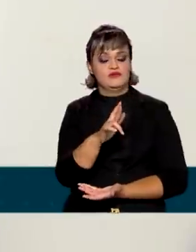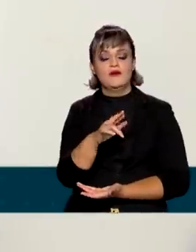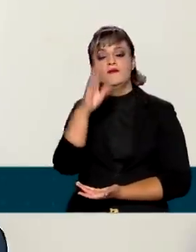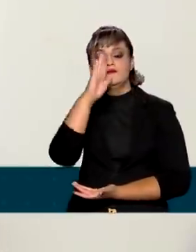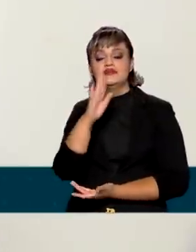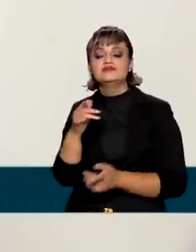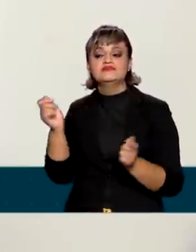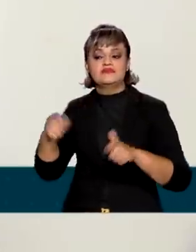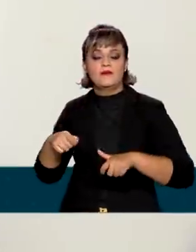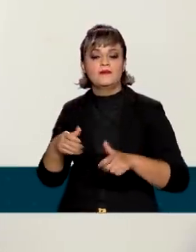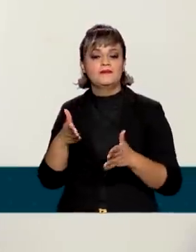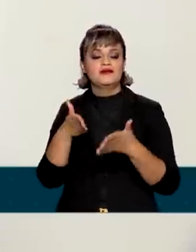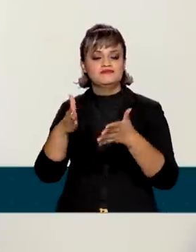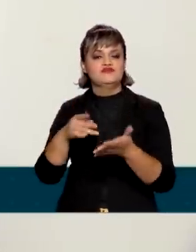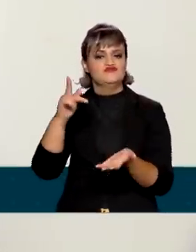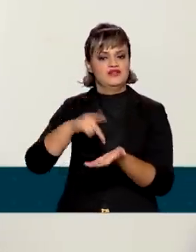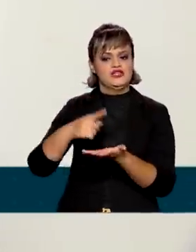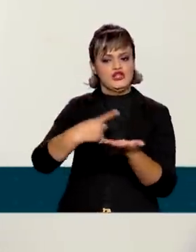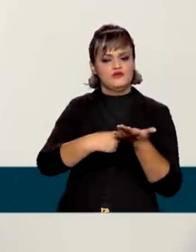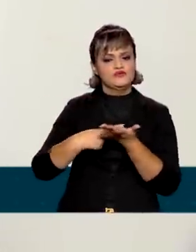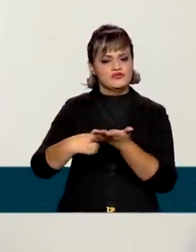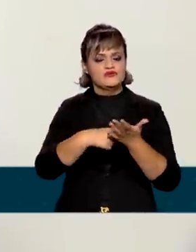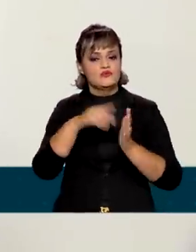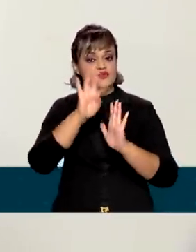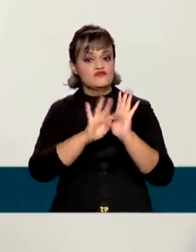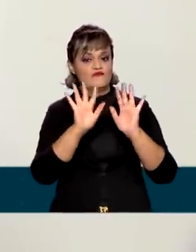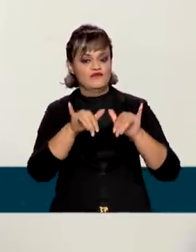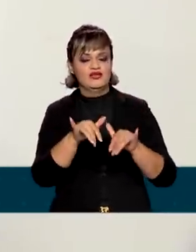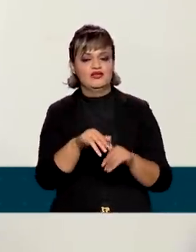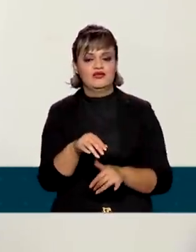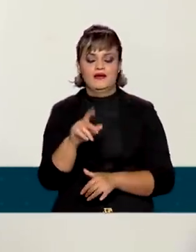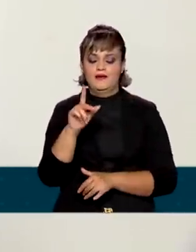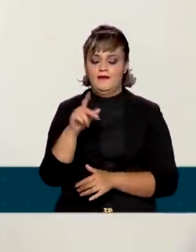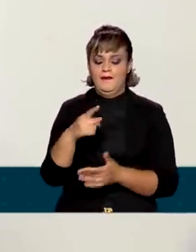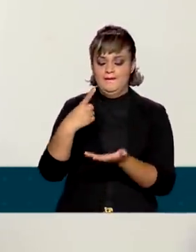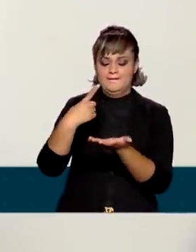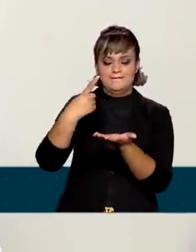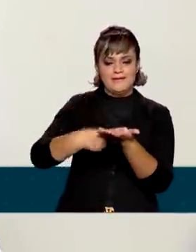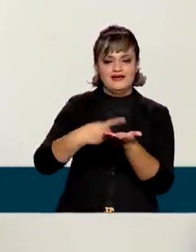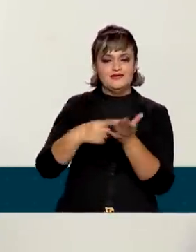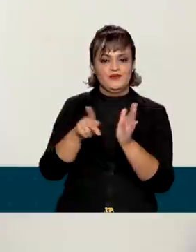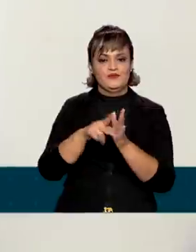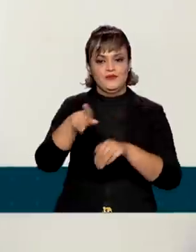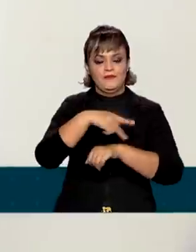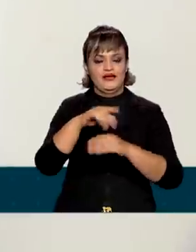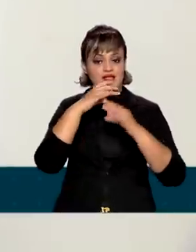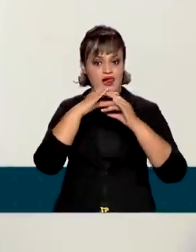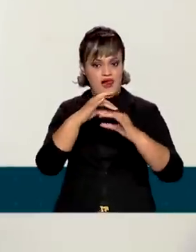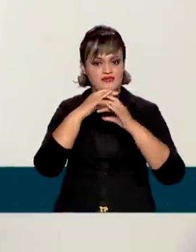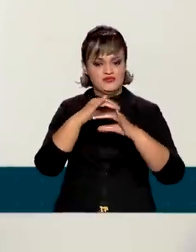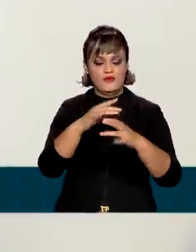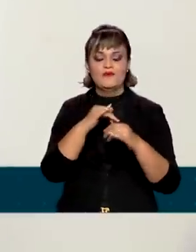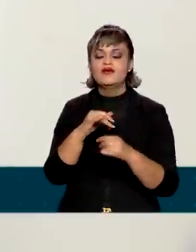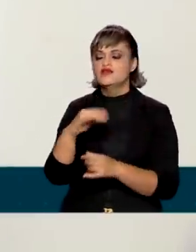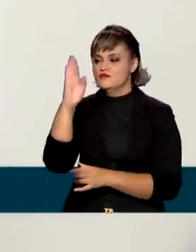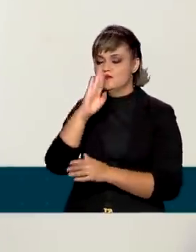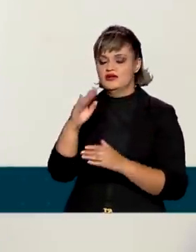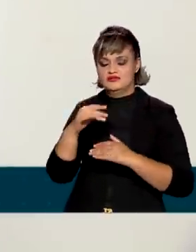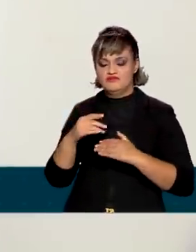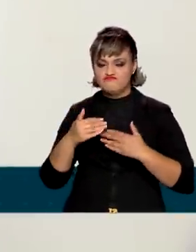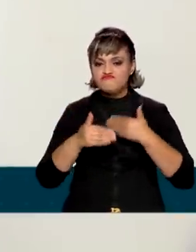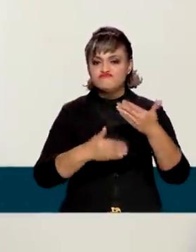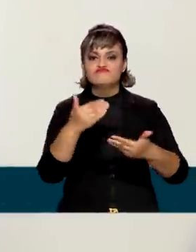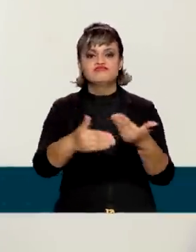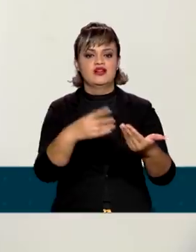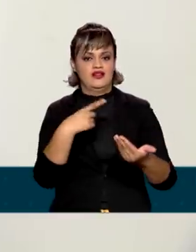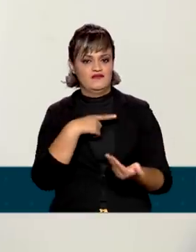participando ativamente da negociação do texto final, chamado de Pacto de Glasgow, e o Brasil também avançou nas suas posições. Além